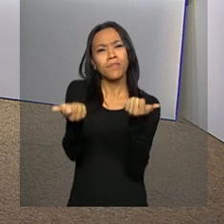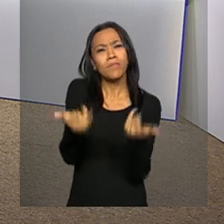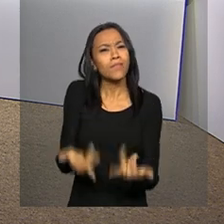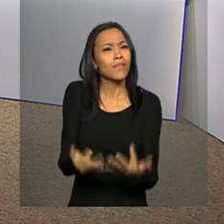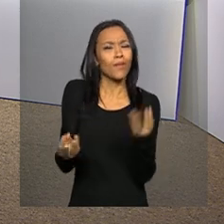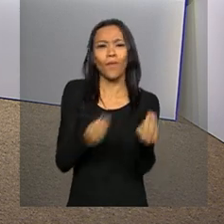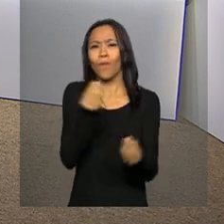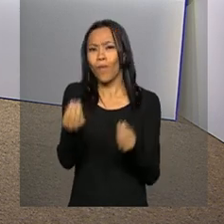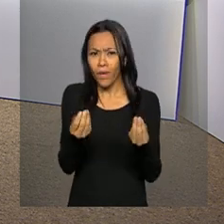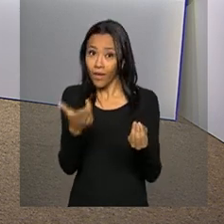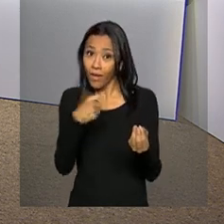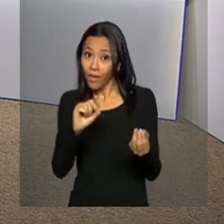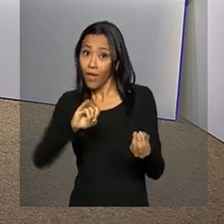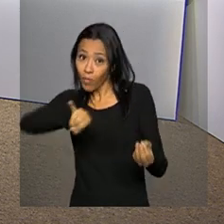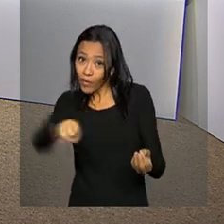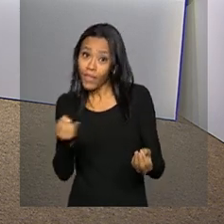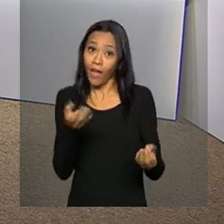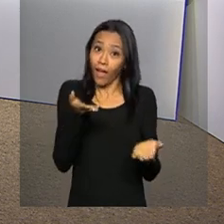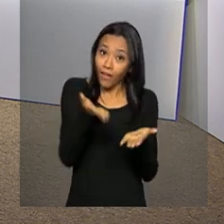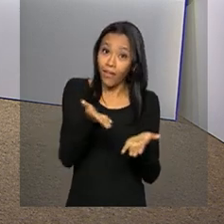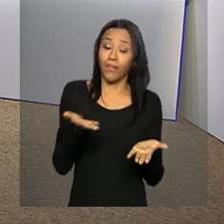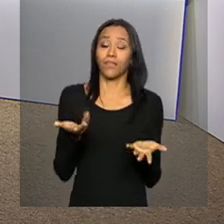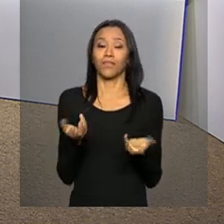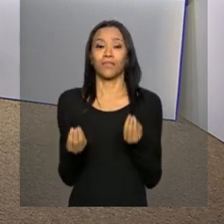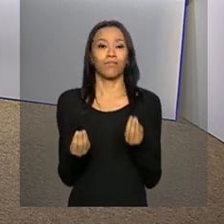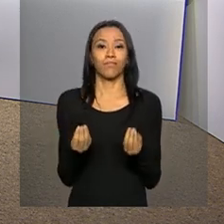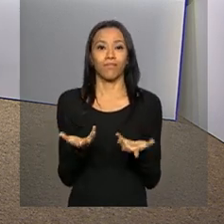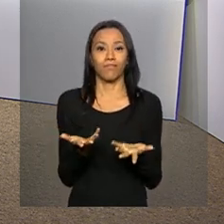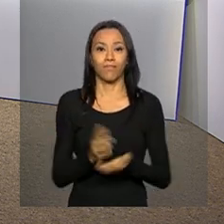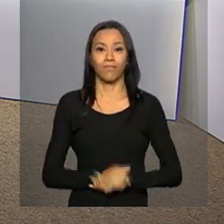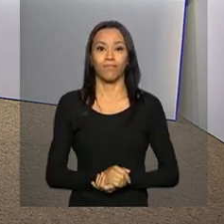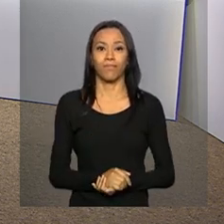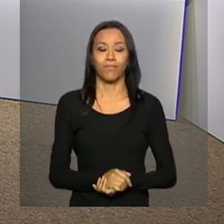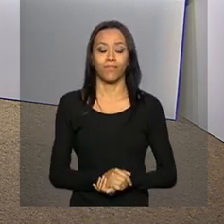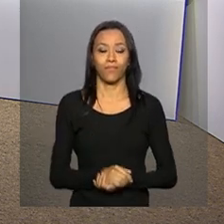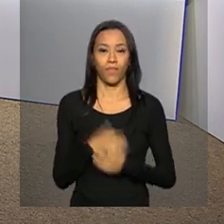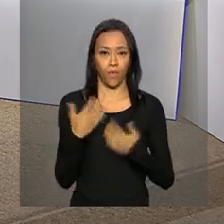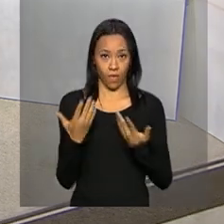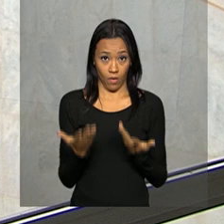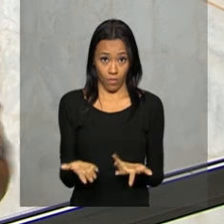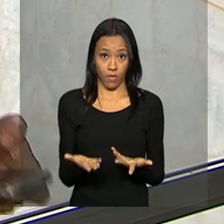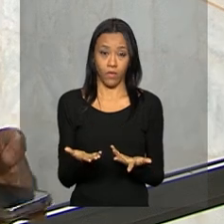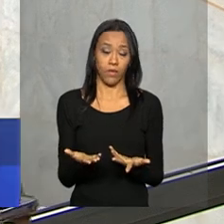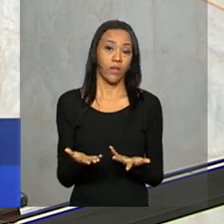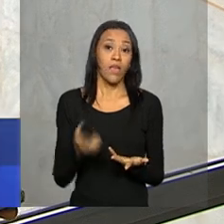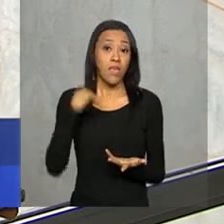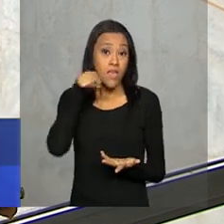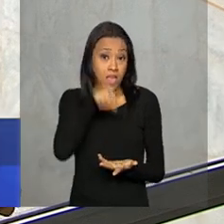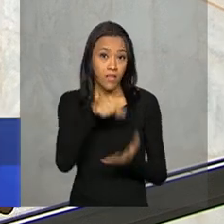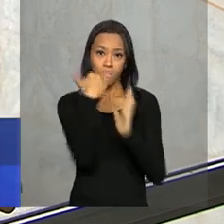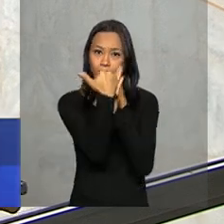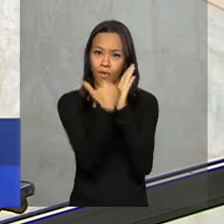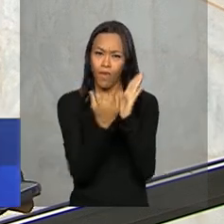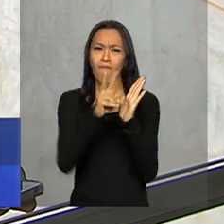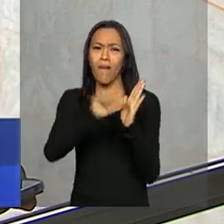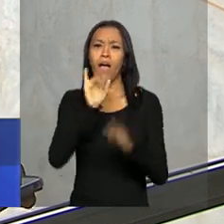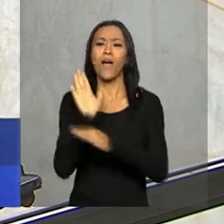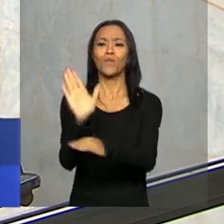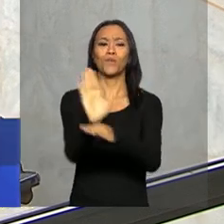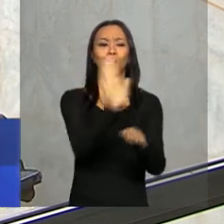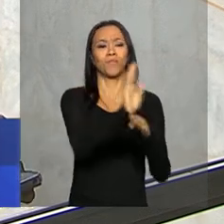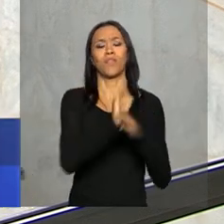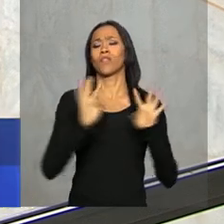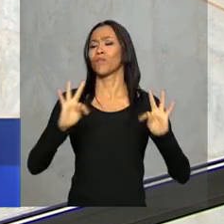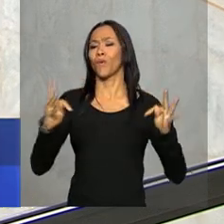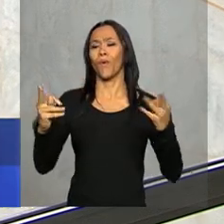quem vai poder aproveitar essa iniciativa, Ana. Olha, Jaime, esse programa vai beneficiar todos